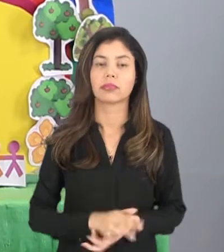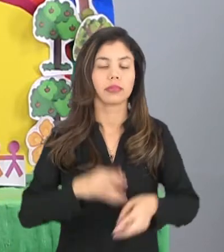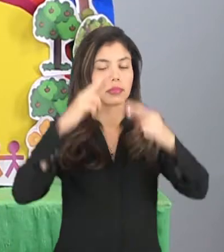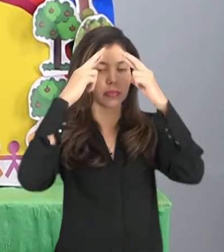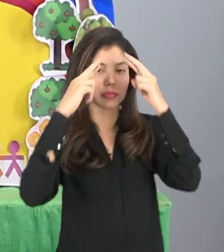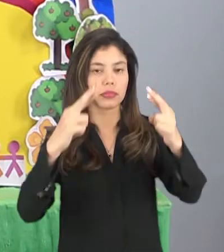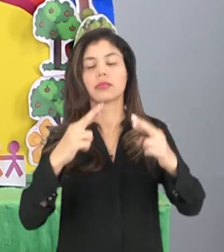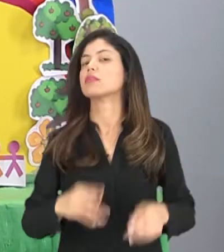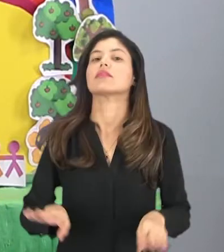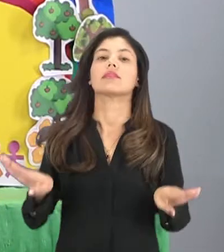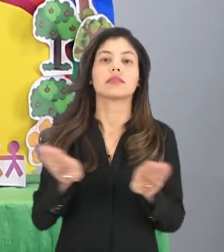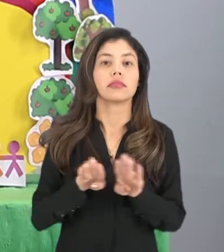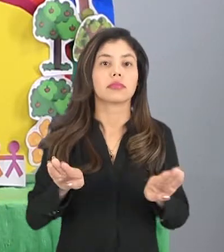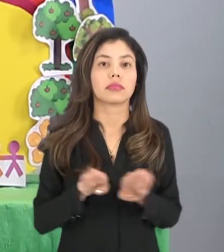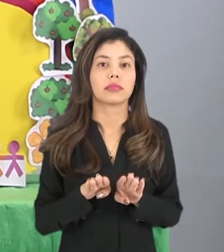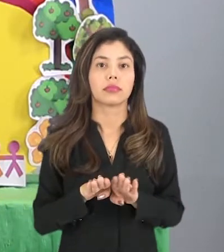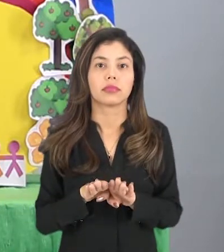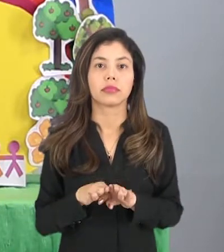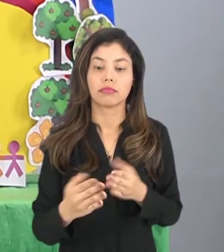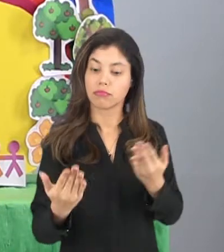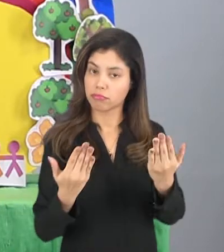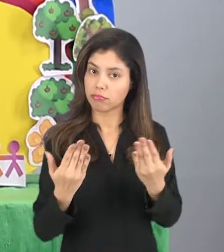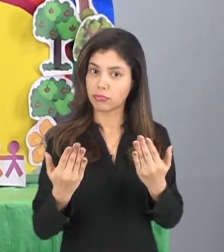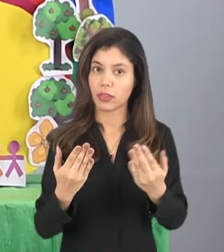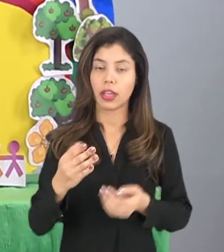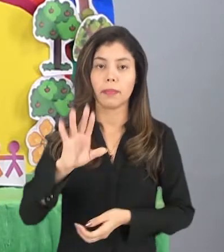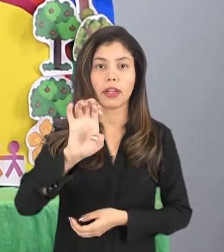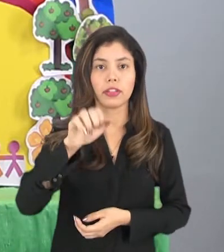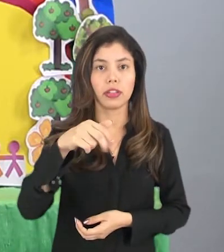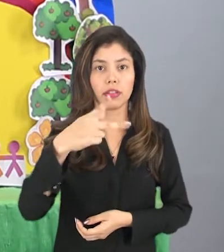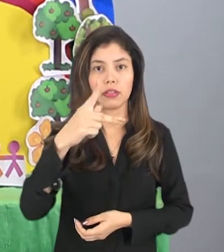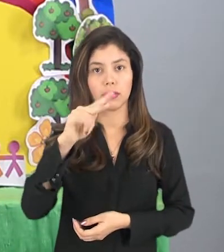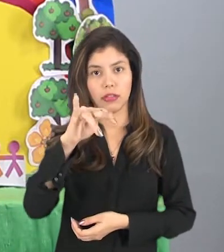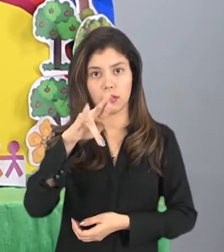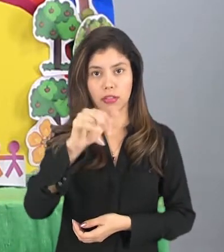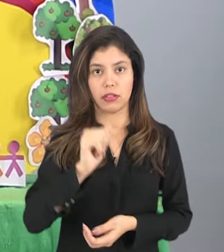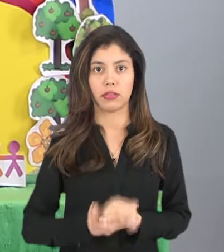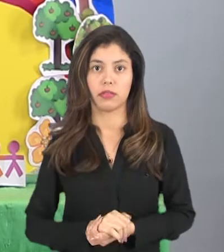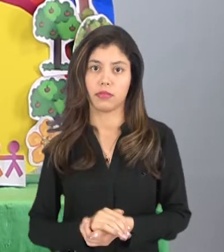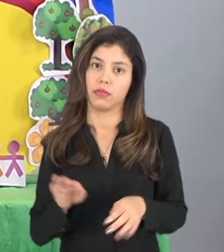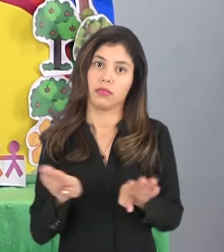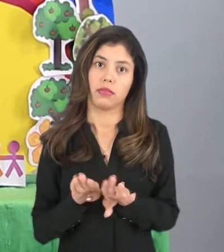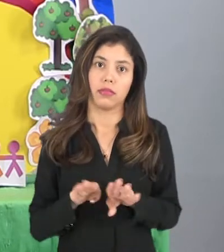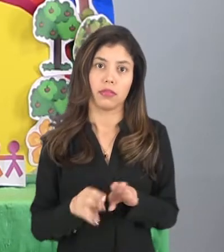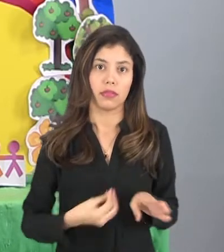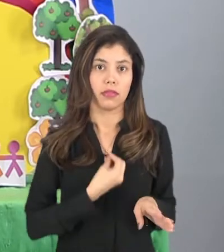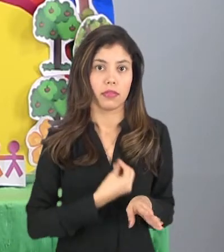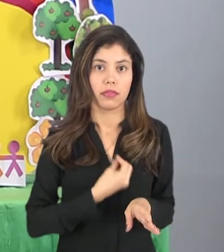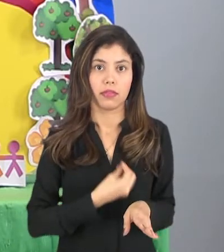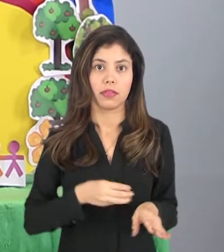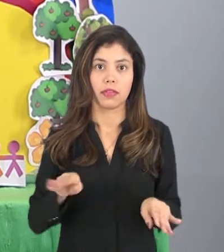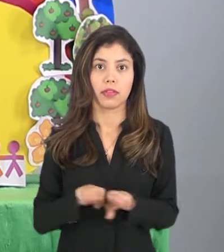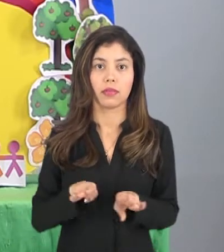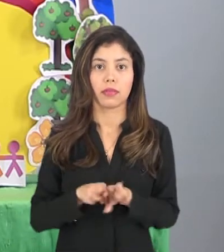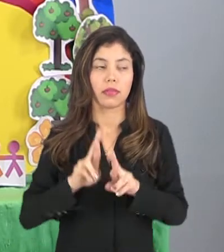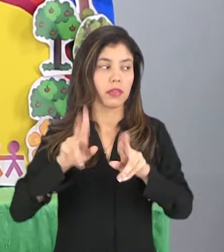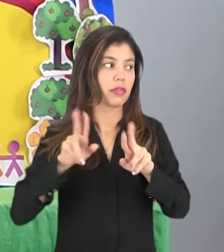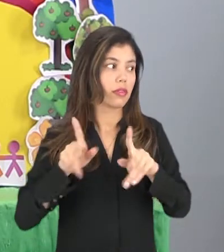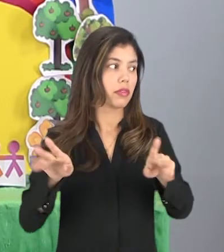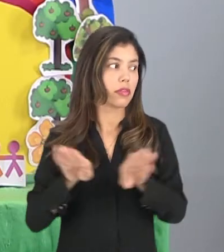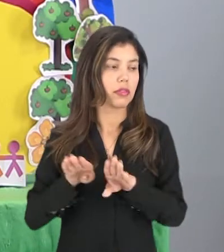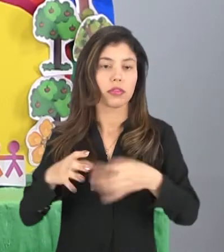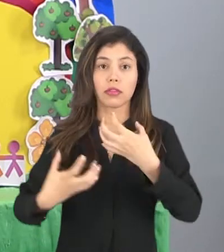respeito e de empatia. Nós convivemos no mundo que existe pessoas diferentes,